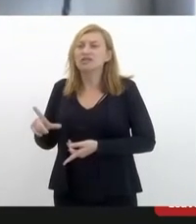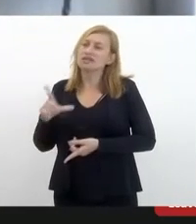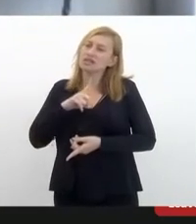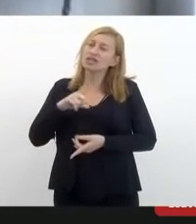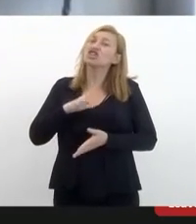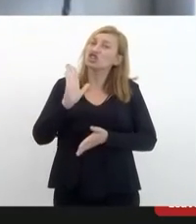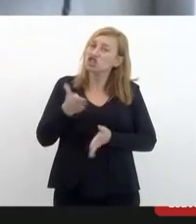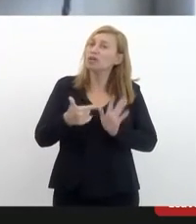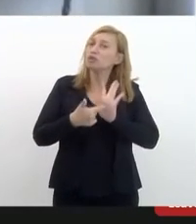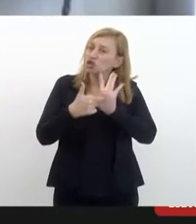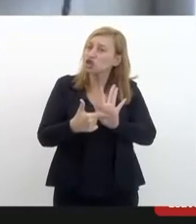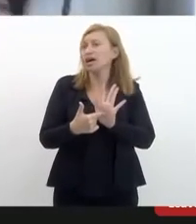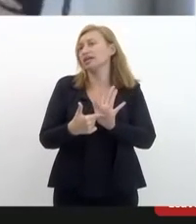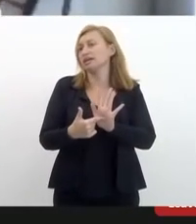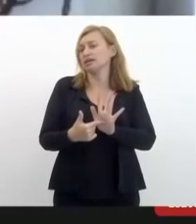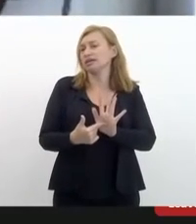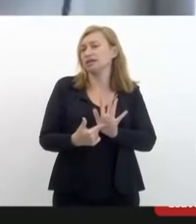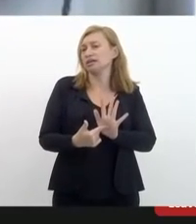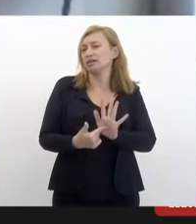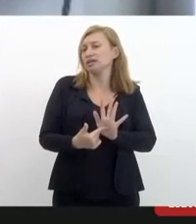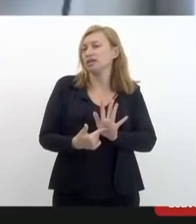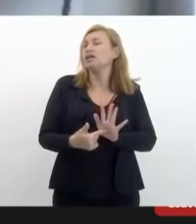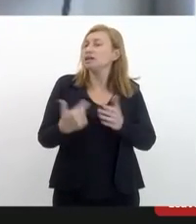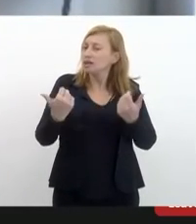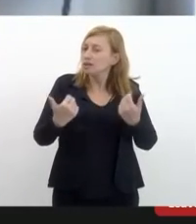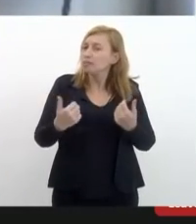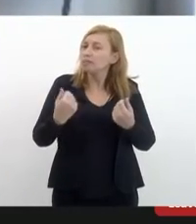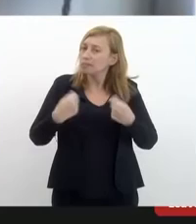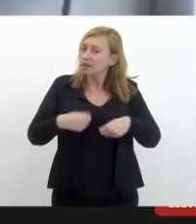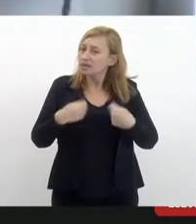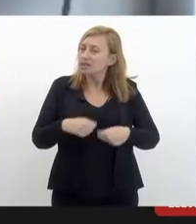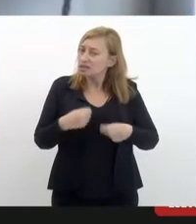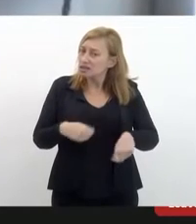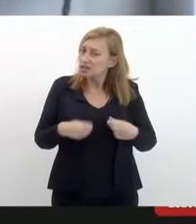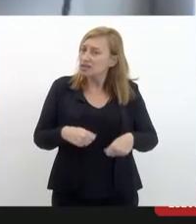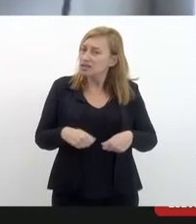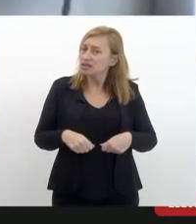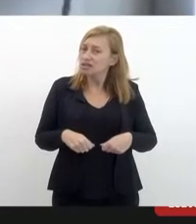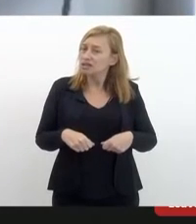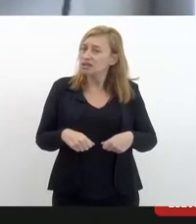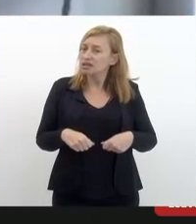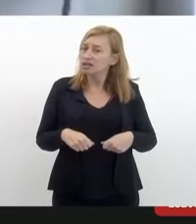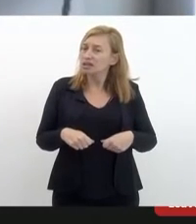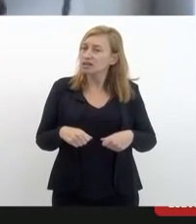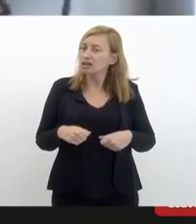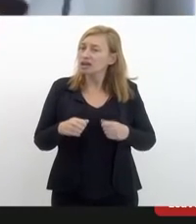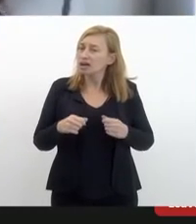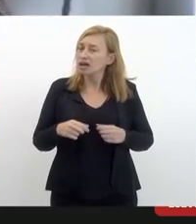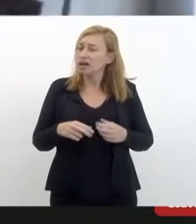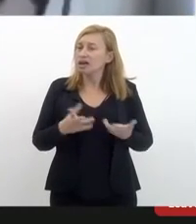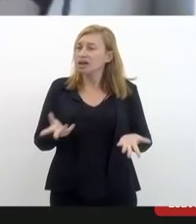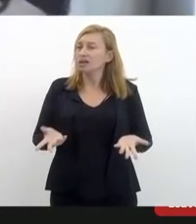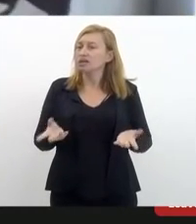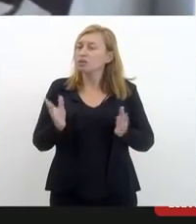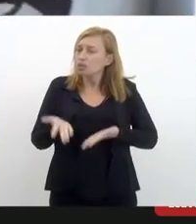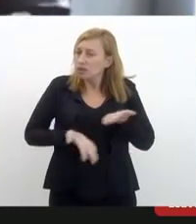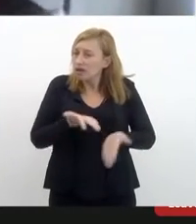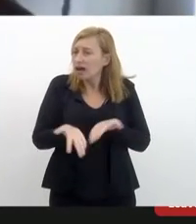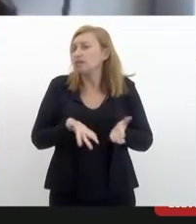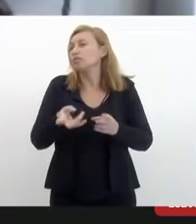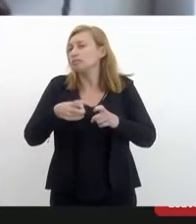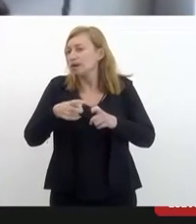está constatado que tem que ter a credibilidade médica também. Esse método tem que ser. Então,